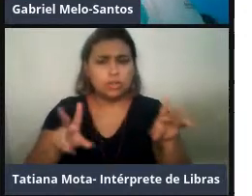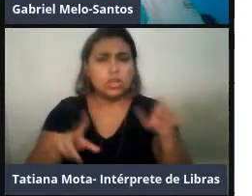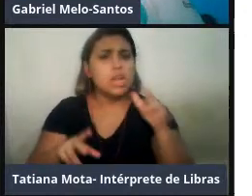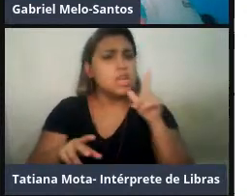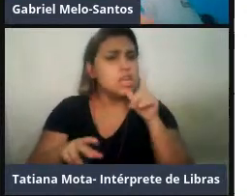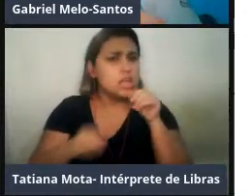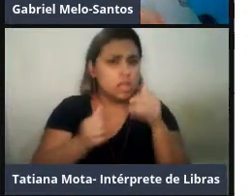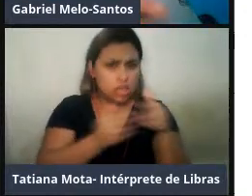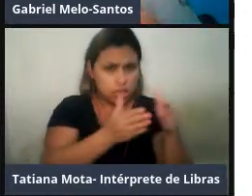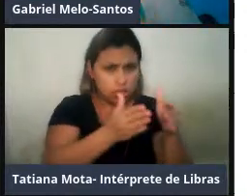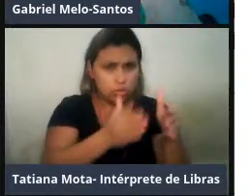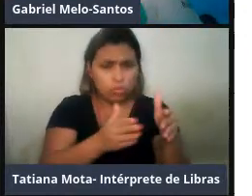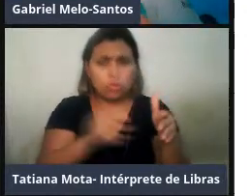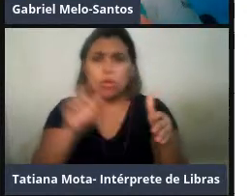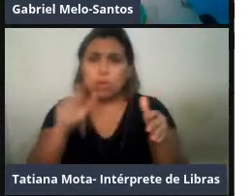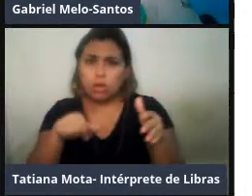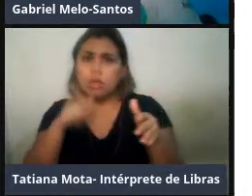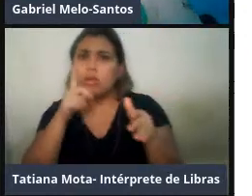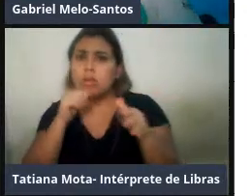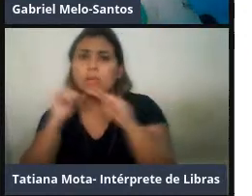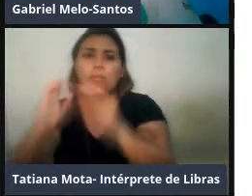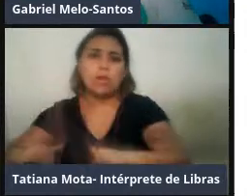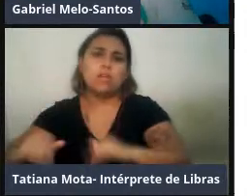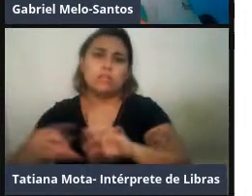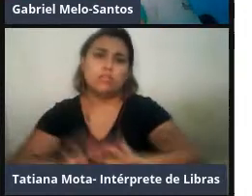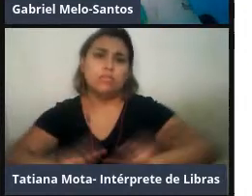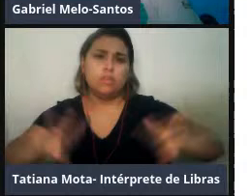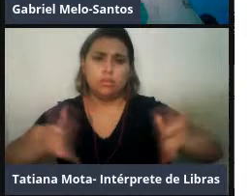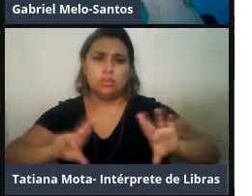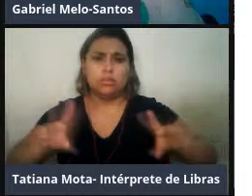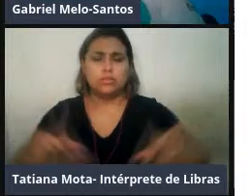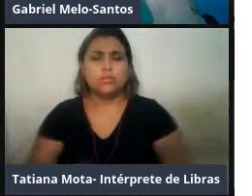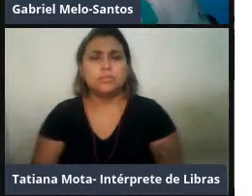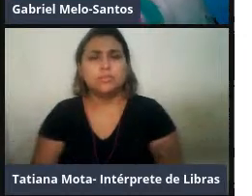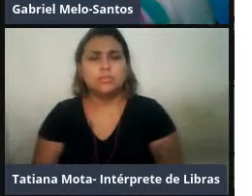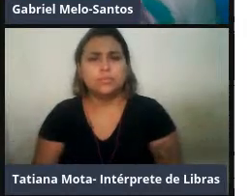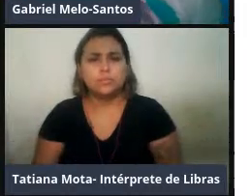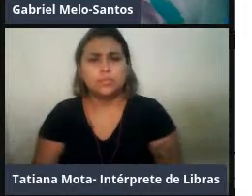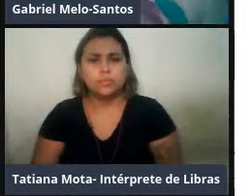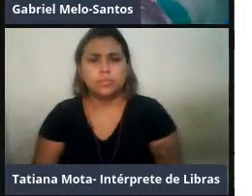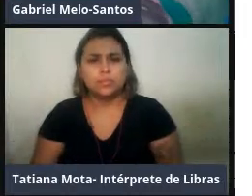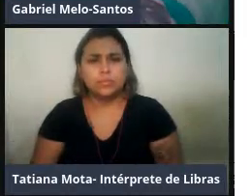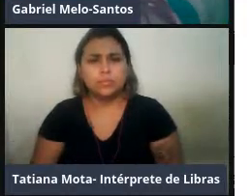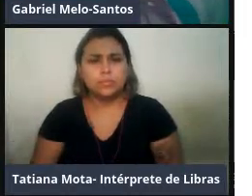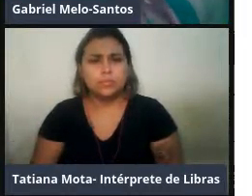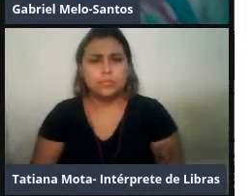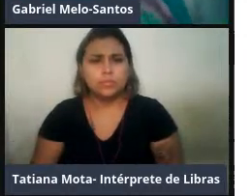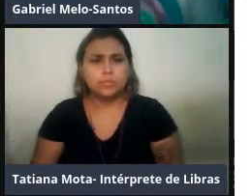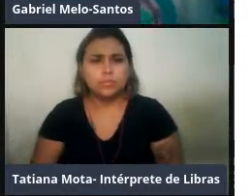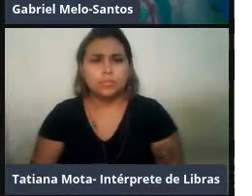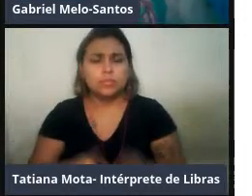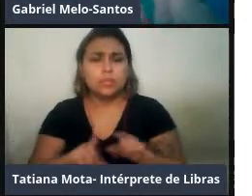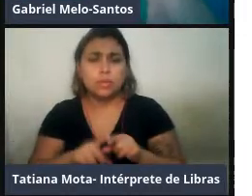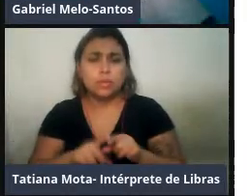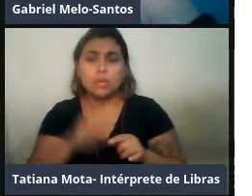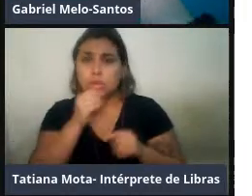interessante que, utilizando os diferentes índices de similaridade, os bichos do Rio Tocantins, que